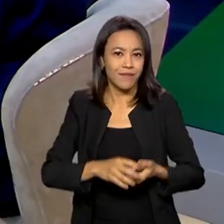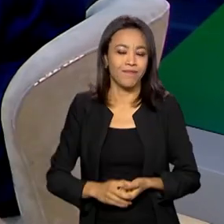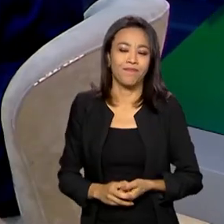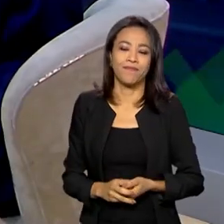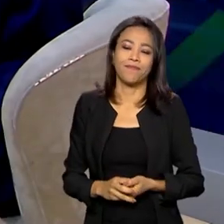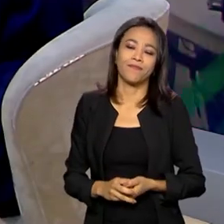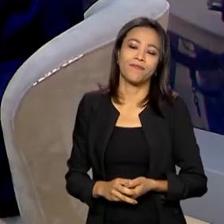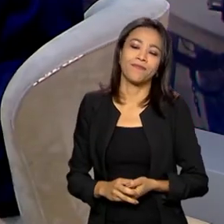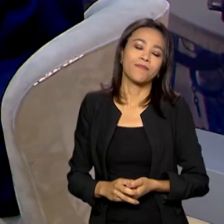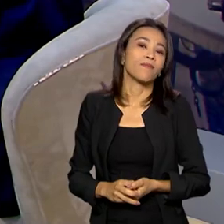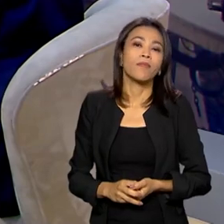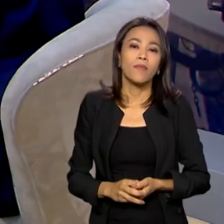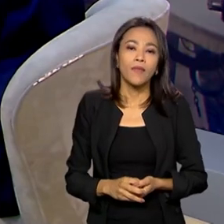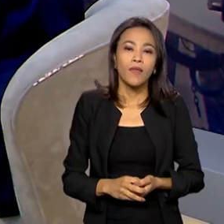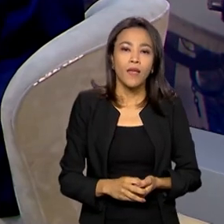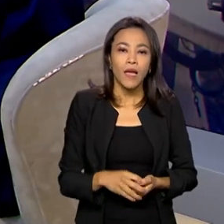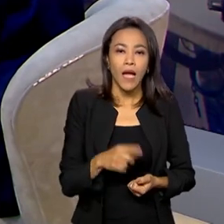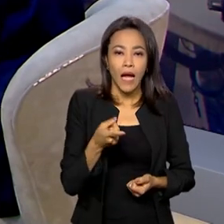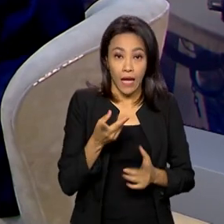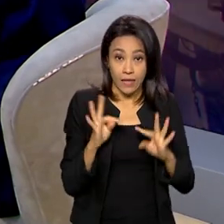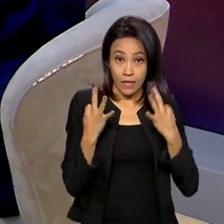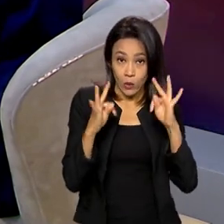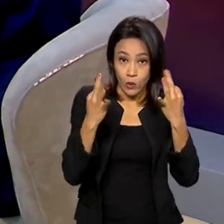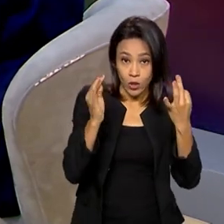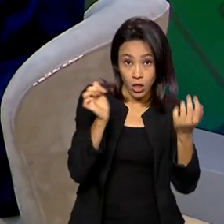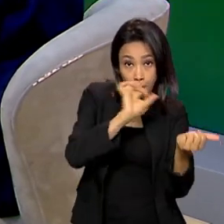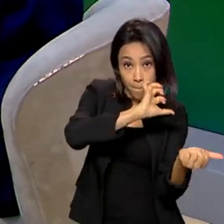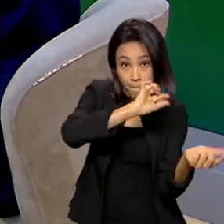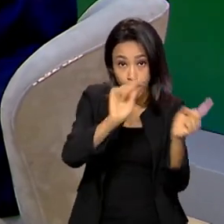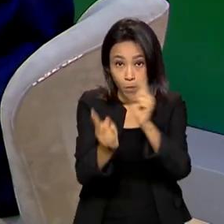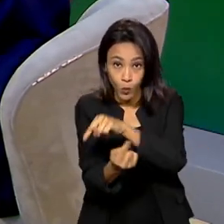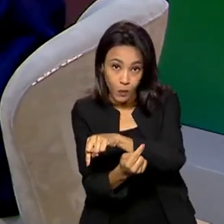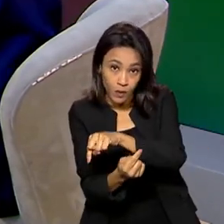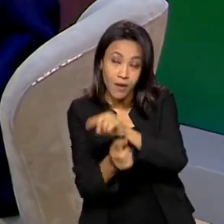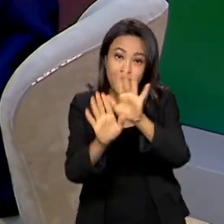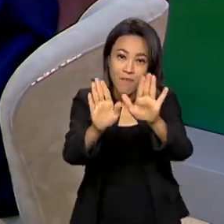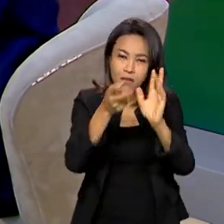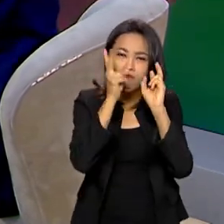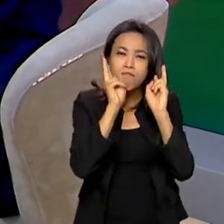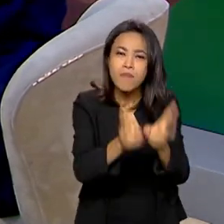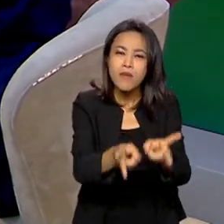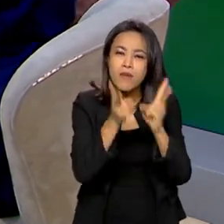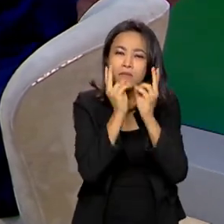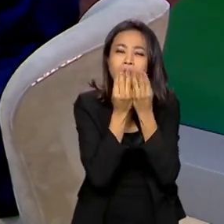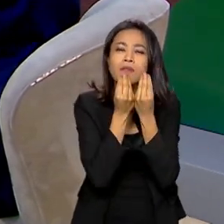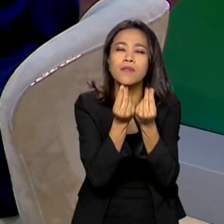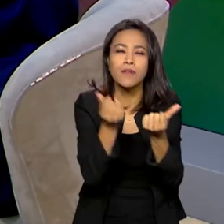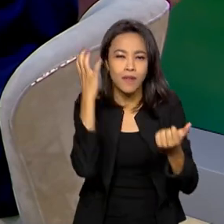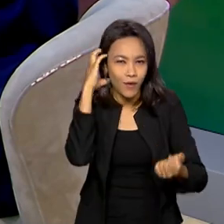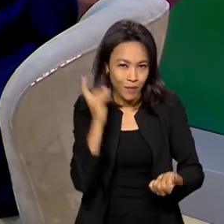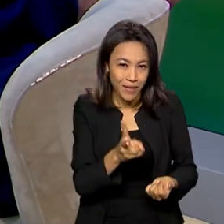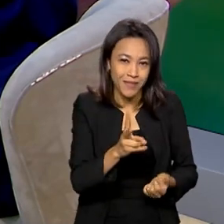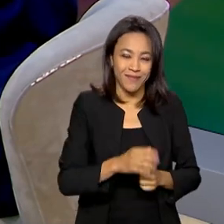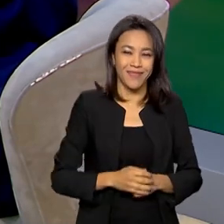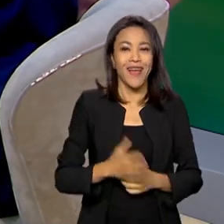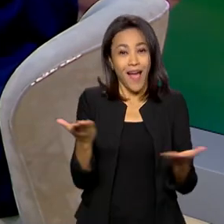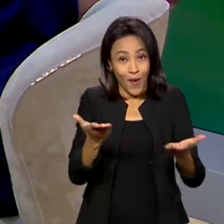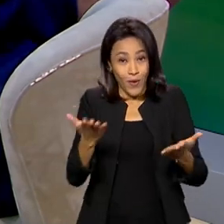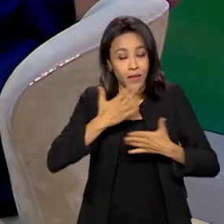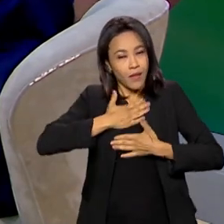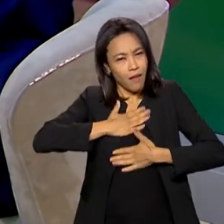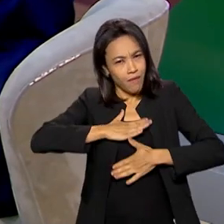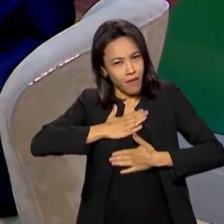A forma de transmissão, a tecnologia muda, mas a essência do rádio permanece. Secretário, a gente vai fazer agora um breve